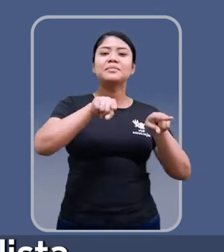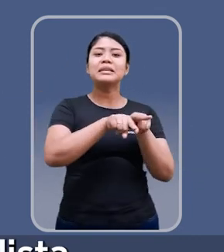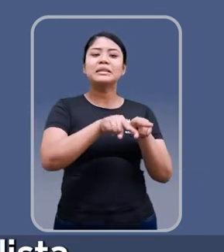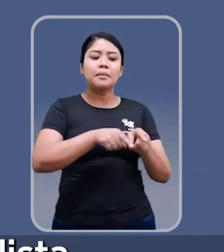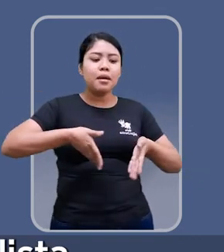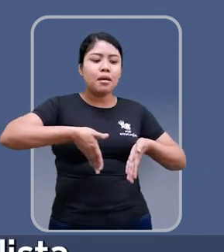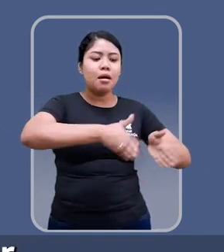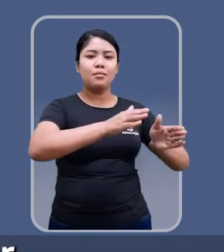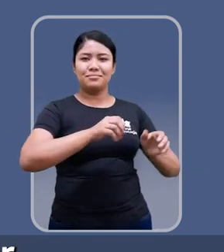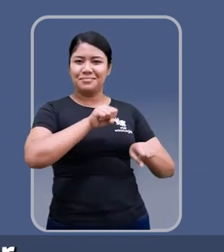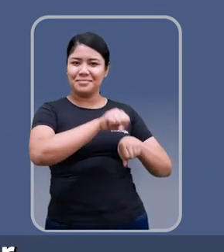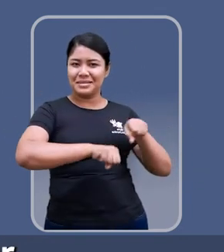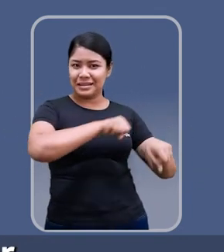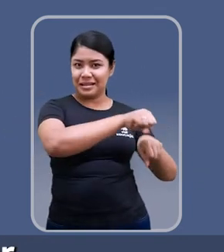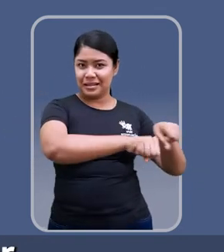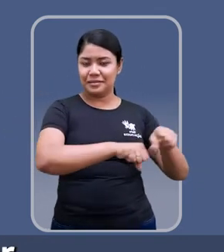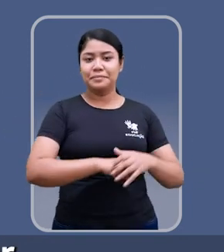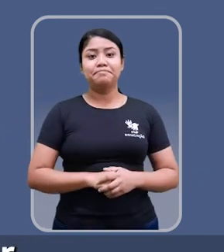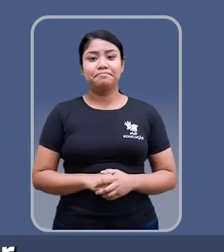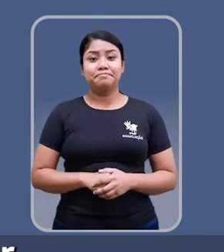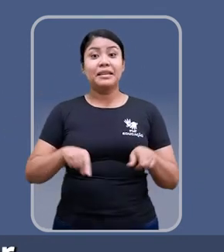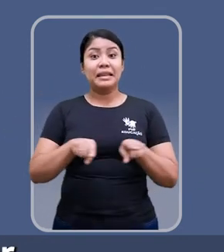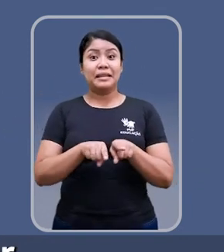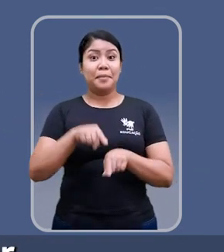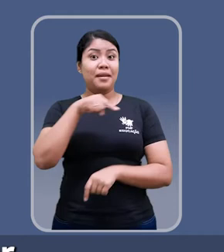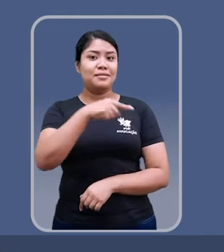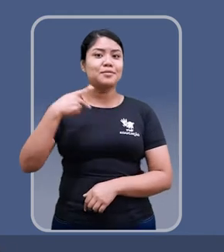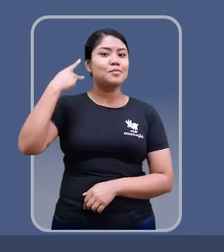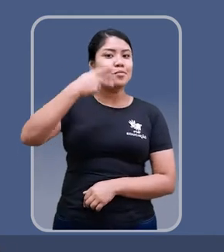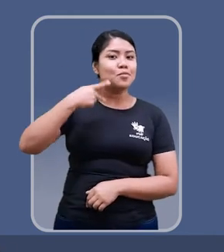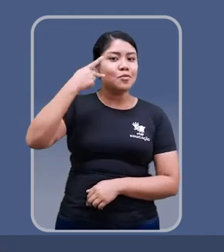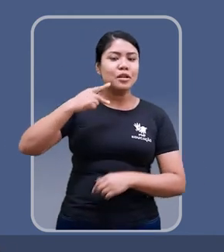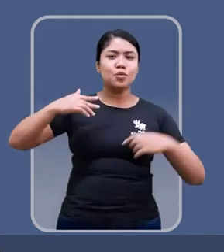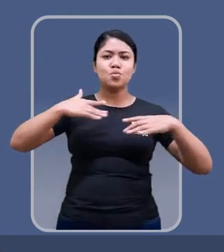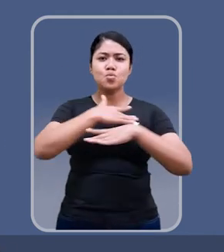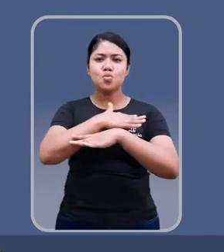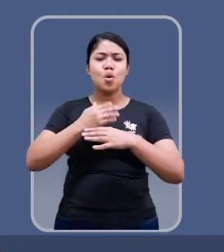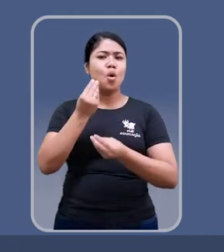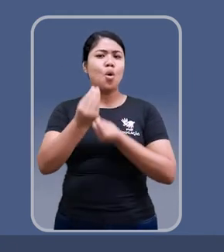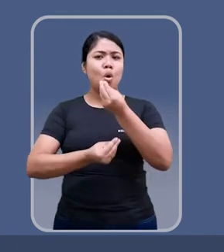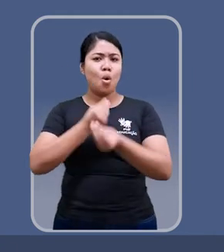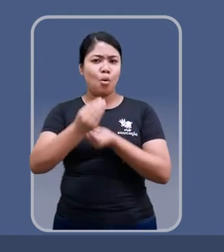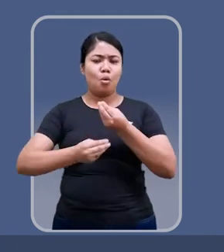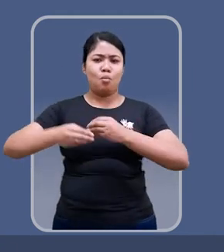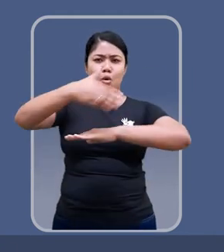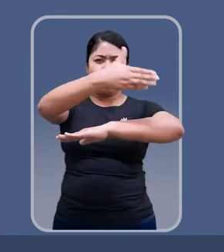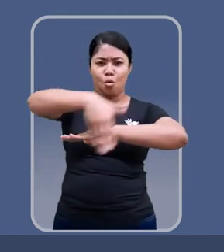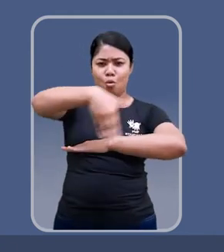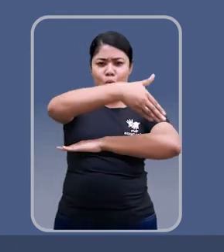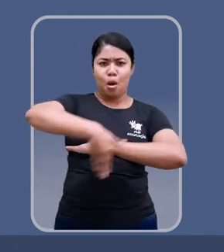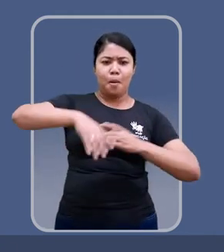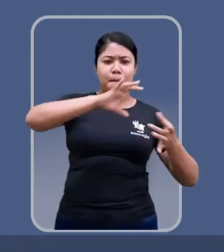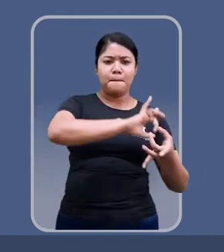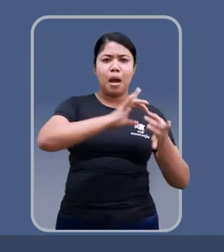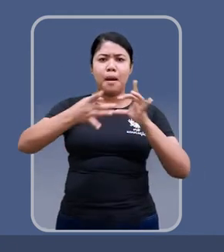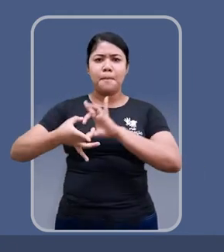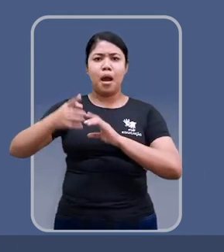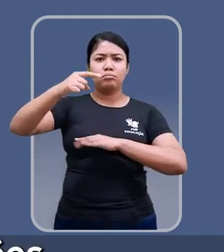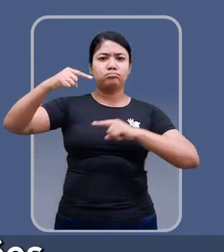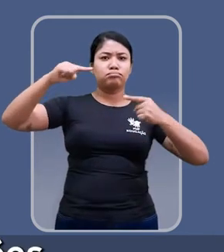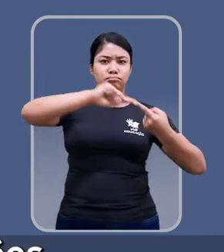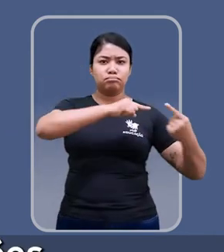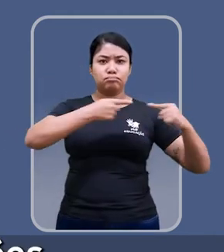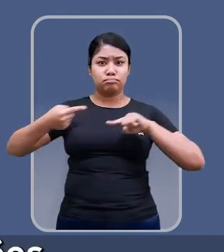pedestre e para ciclista. Além disso, a gente pode utilizar essa política de fruição pública para aumento de alternativas de conexões